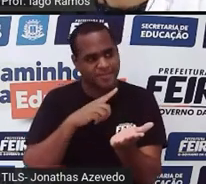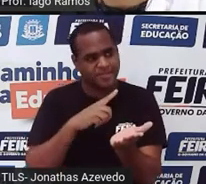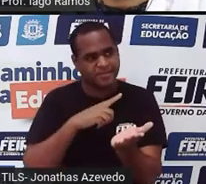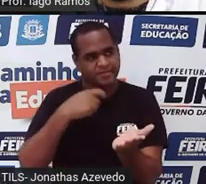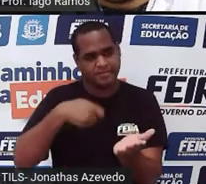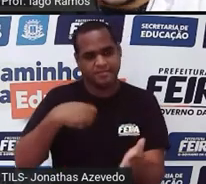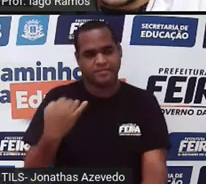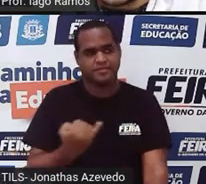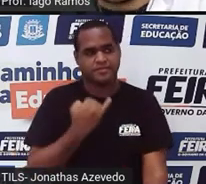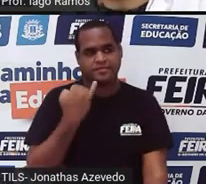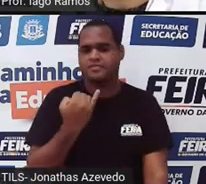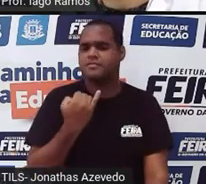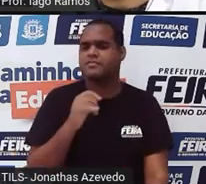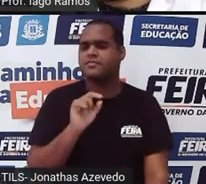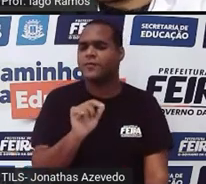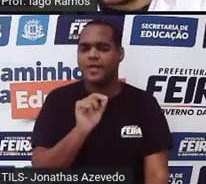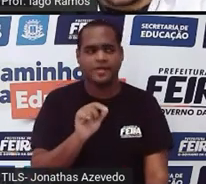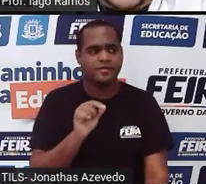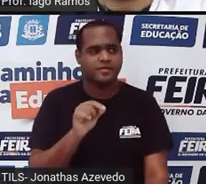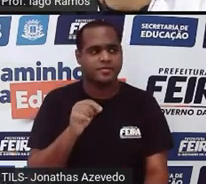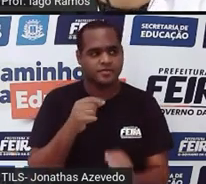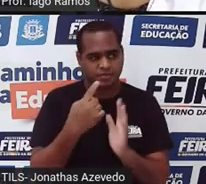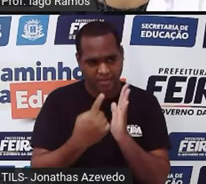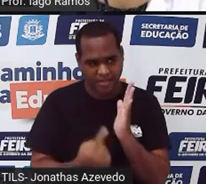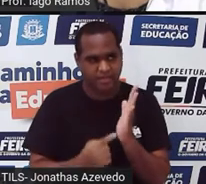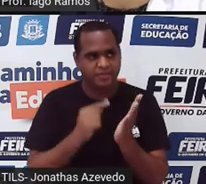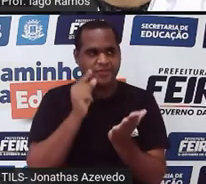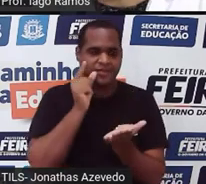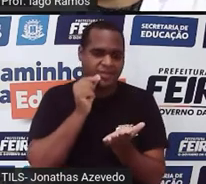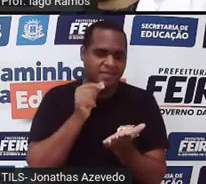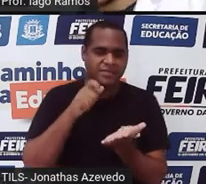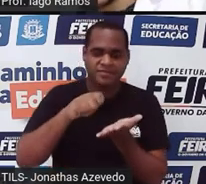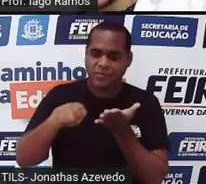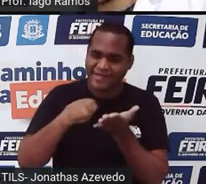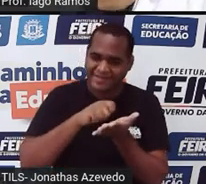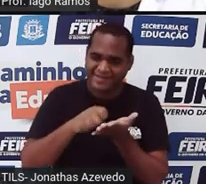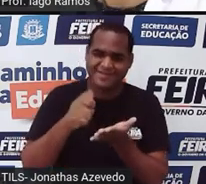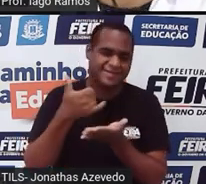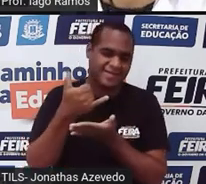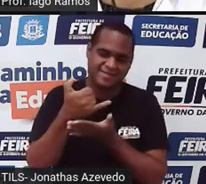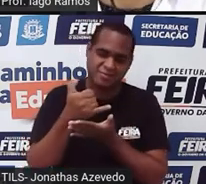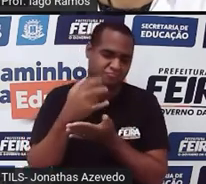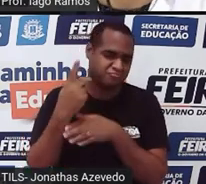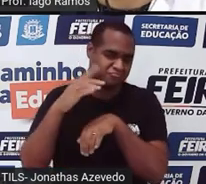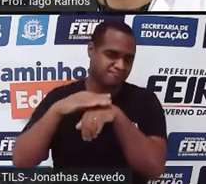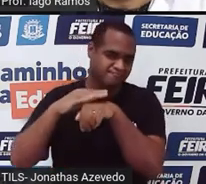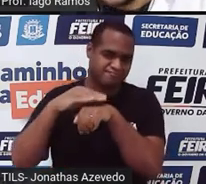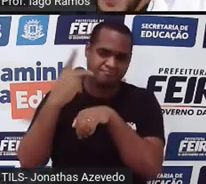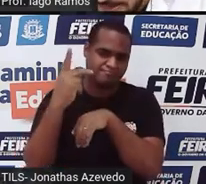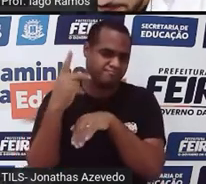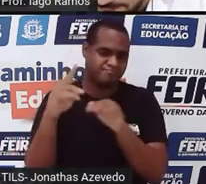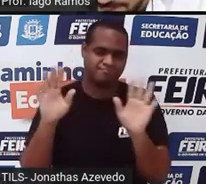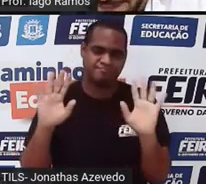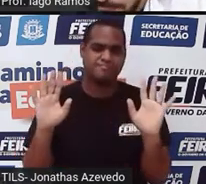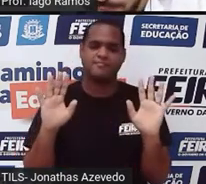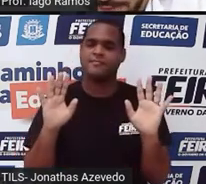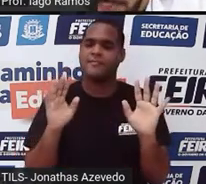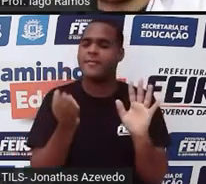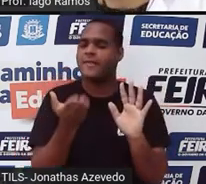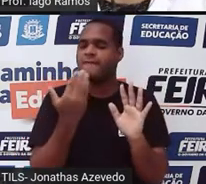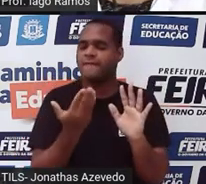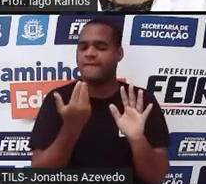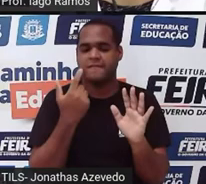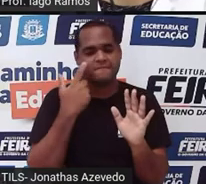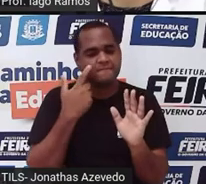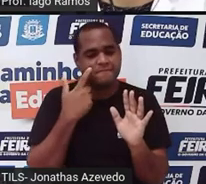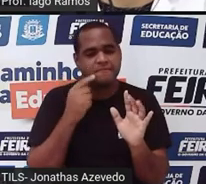Então, a gente precisa aí do caderno, do lápis, da borracha ou caneta, se você preferir escrever de caneta. Vem comigo,